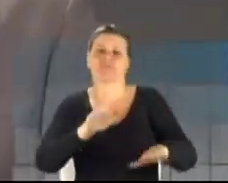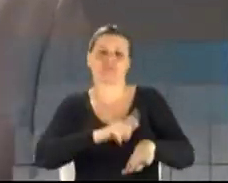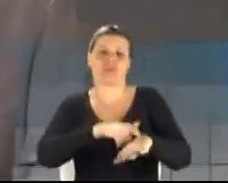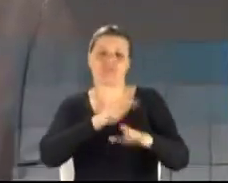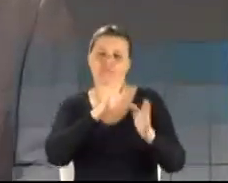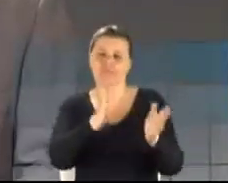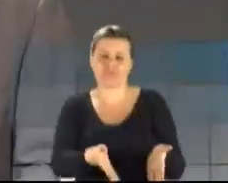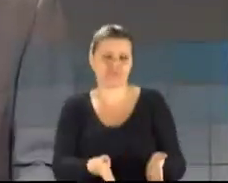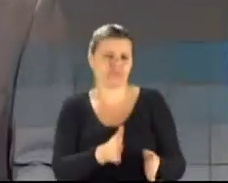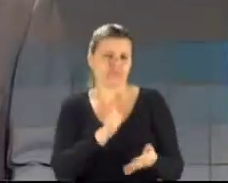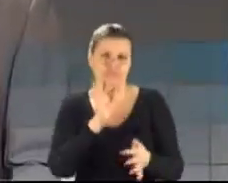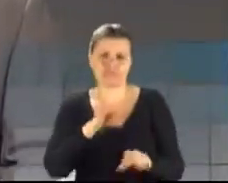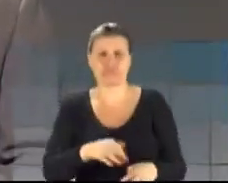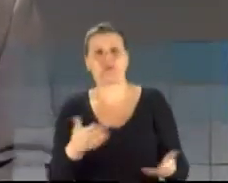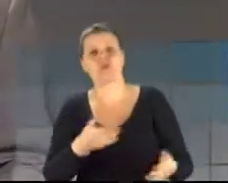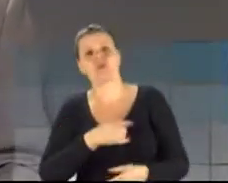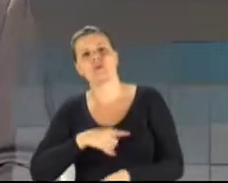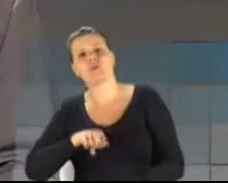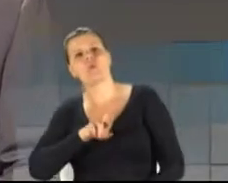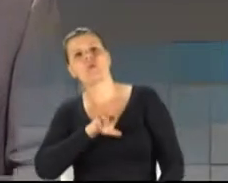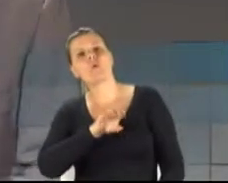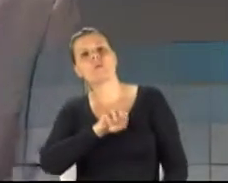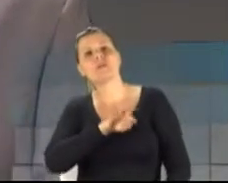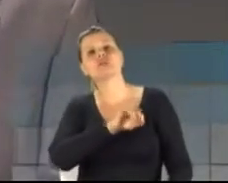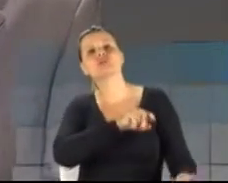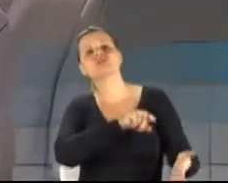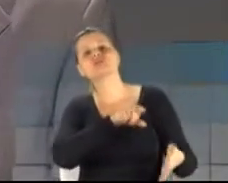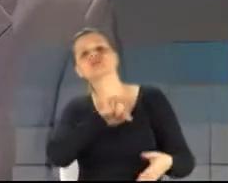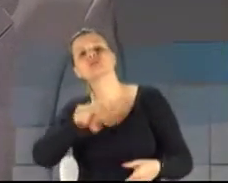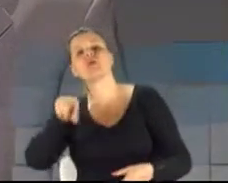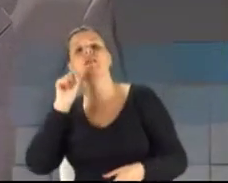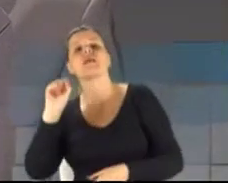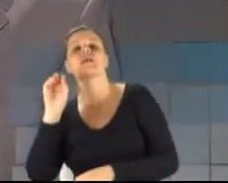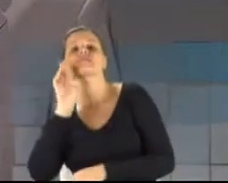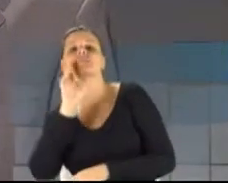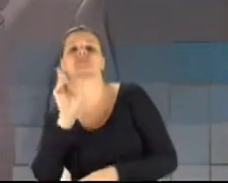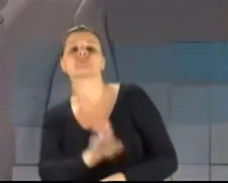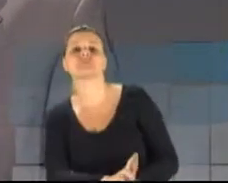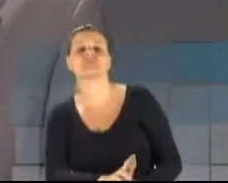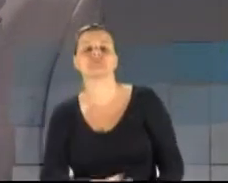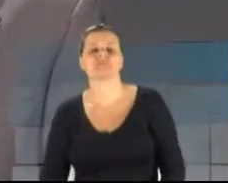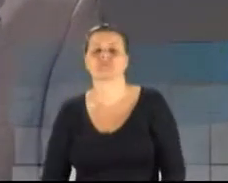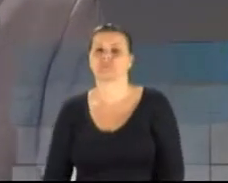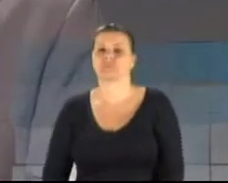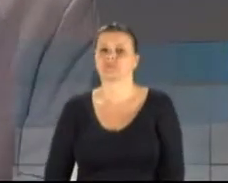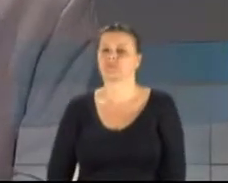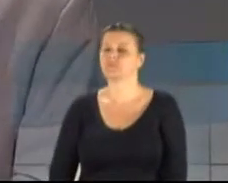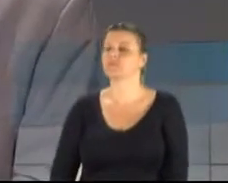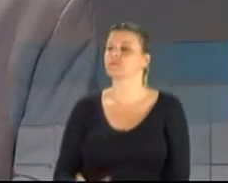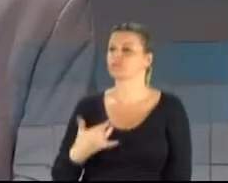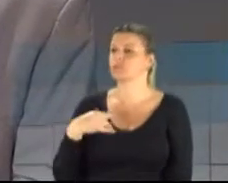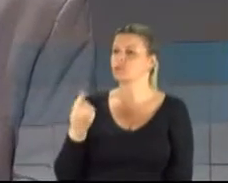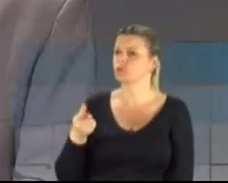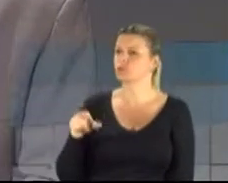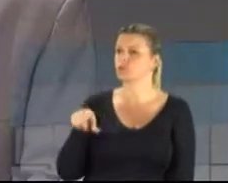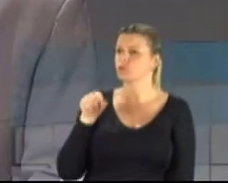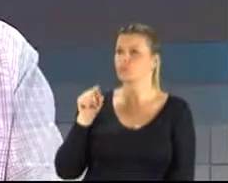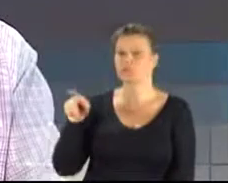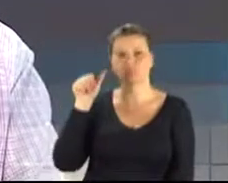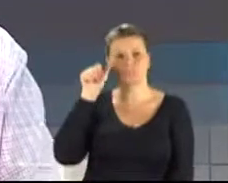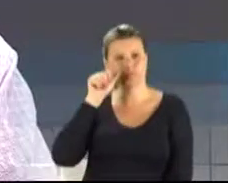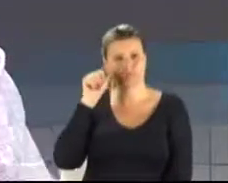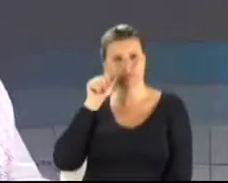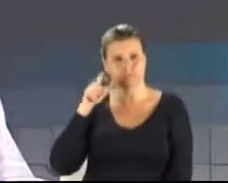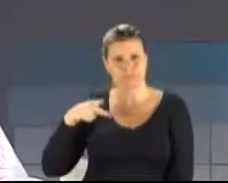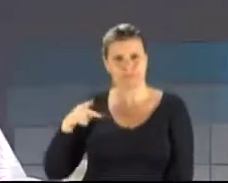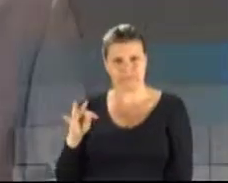candidato agora, candidato Roberto Vilodri, quem escolhe para responder a sua pergunta? É, eu escolho a candidata do PT.